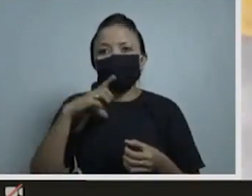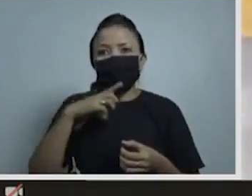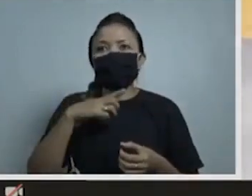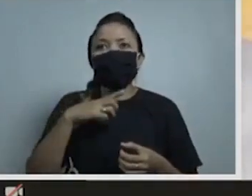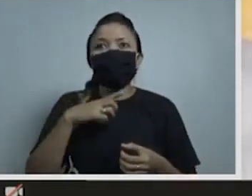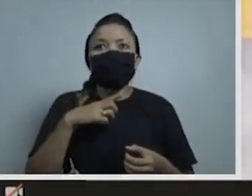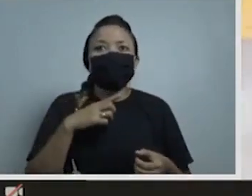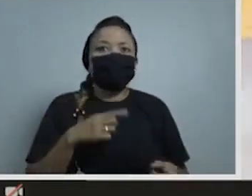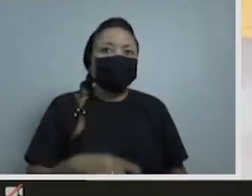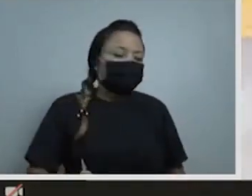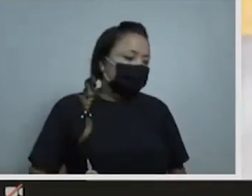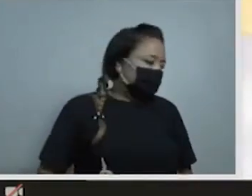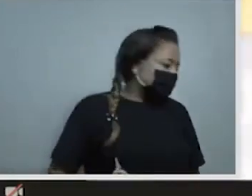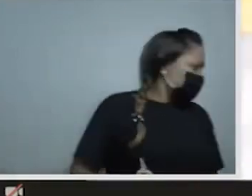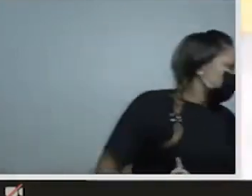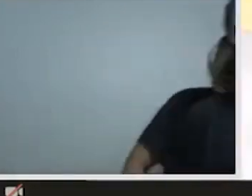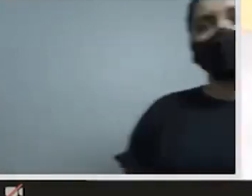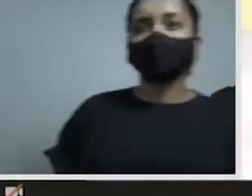sua fábrica de IPA pronta.